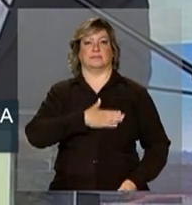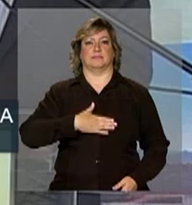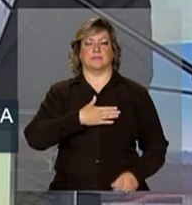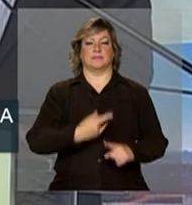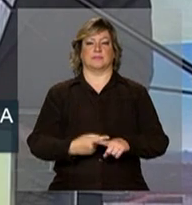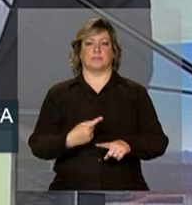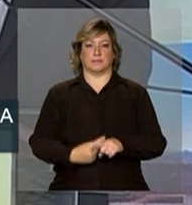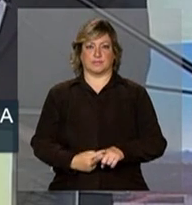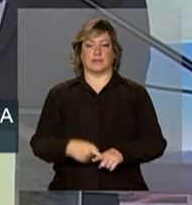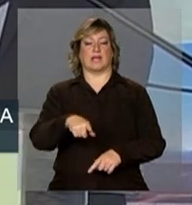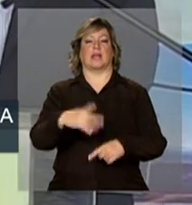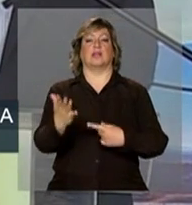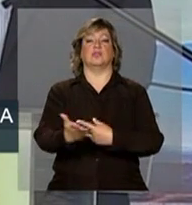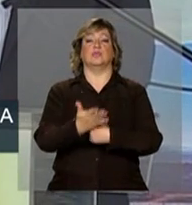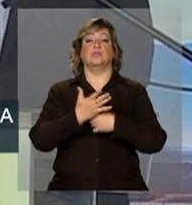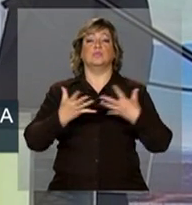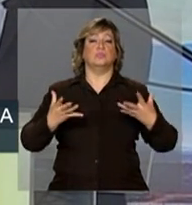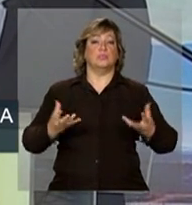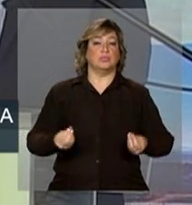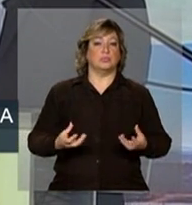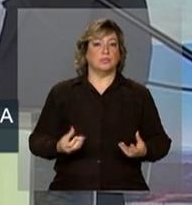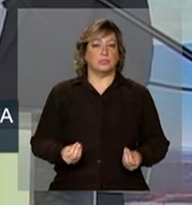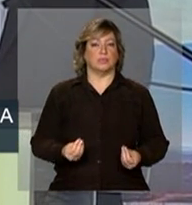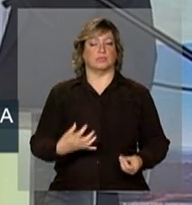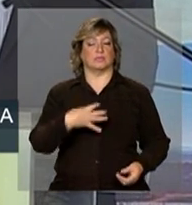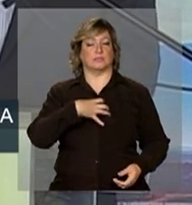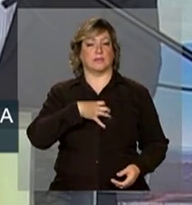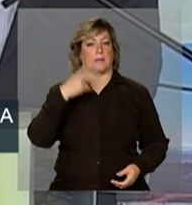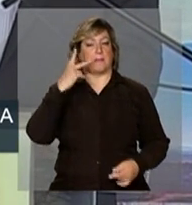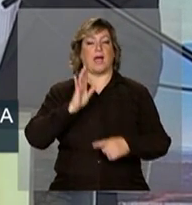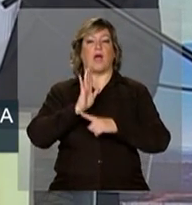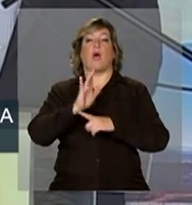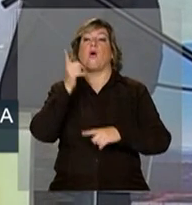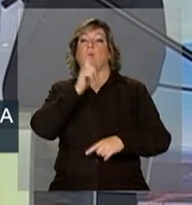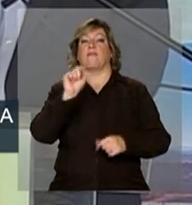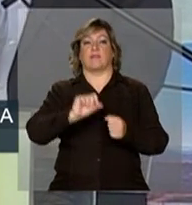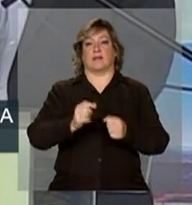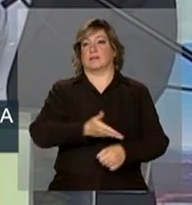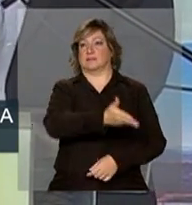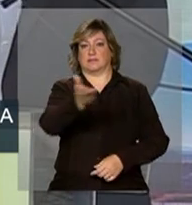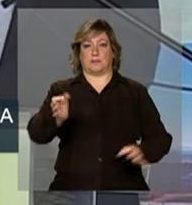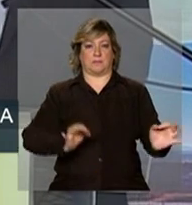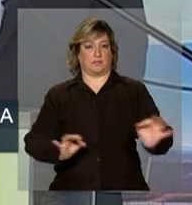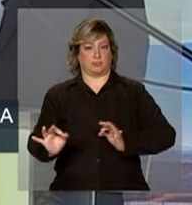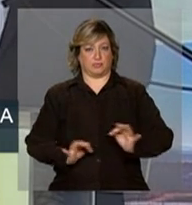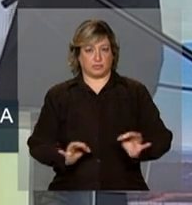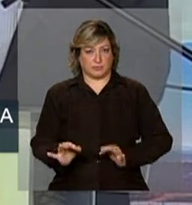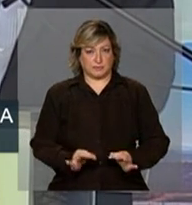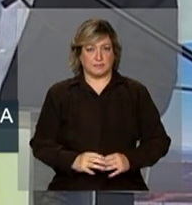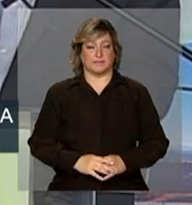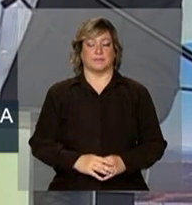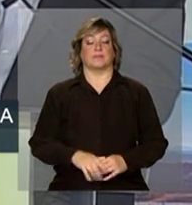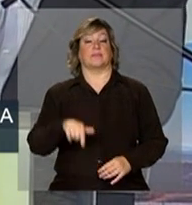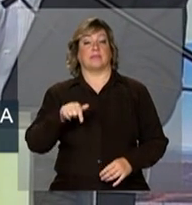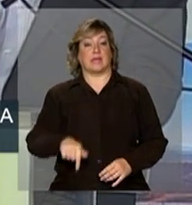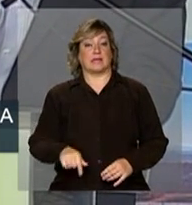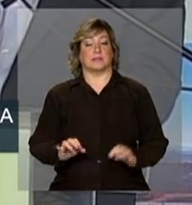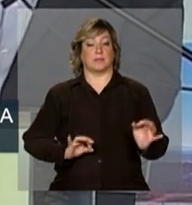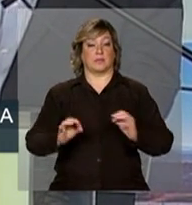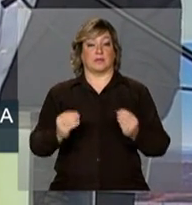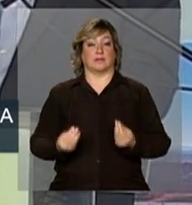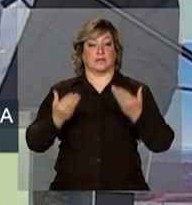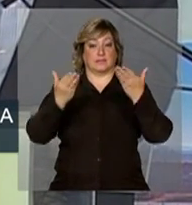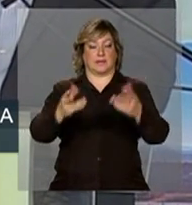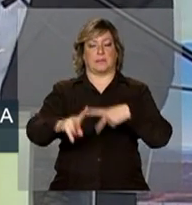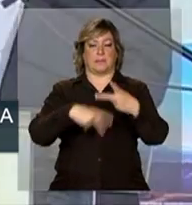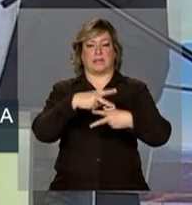que contribuiu muito pessoalmente para a viabilidade desse projeto. Esse projeto nós entregamos à senhora de presente